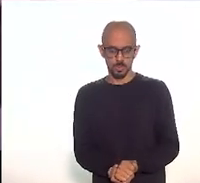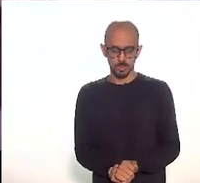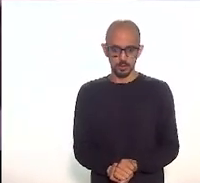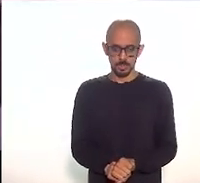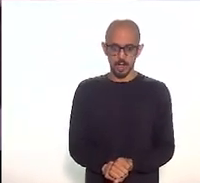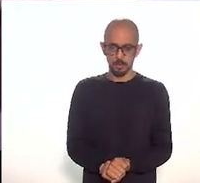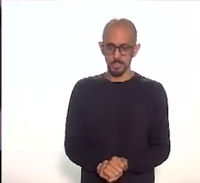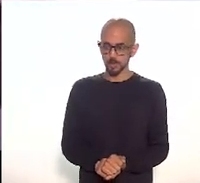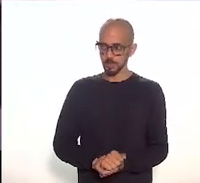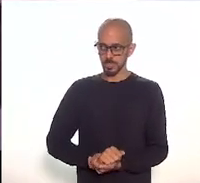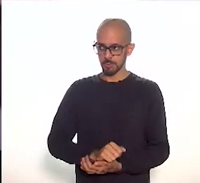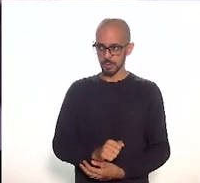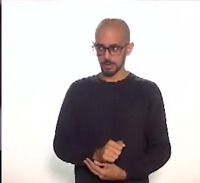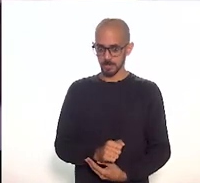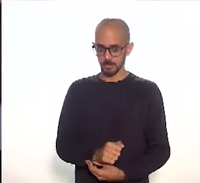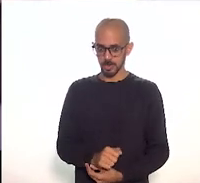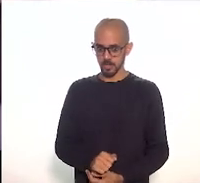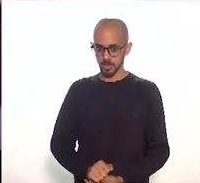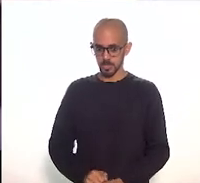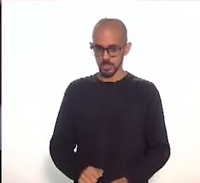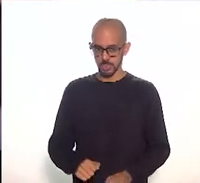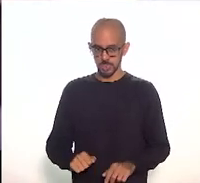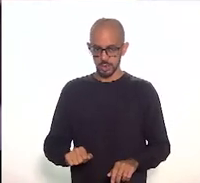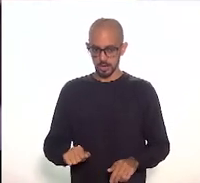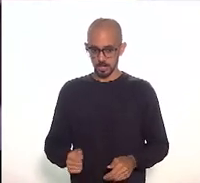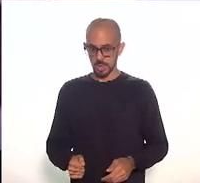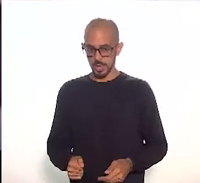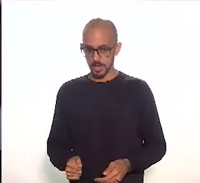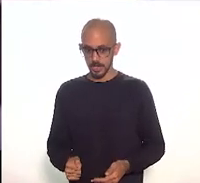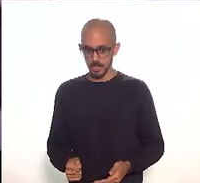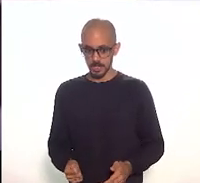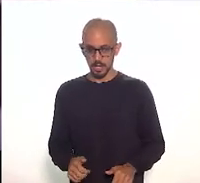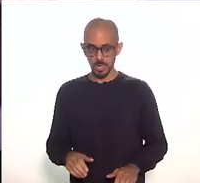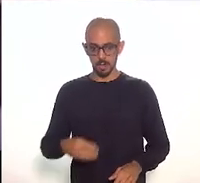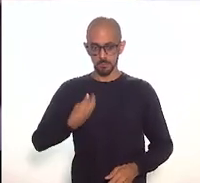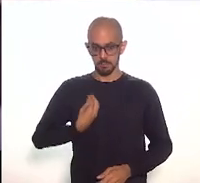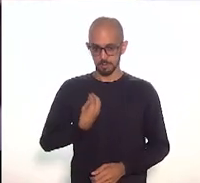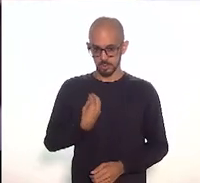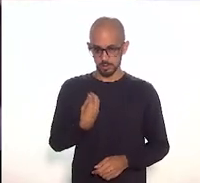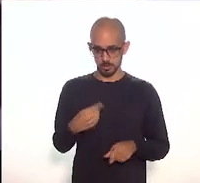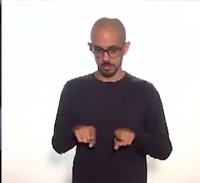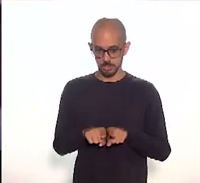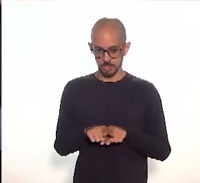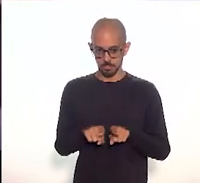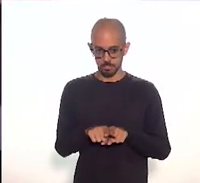Registro a presença do